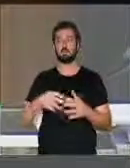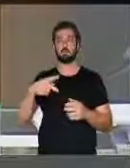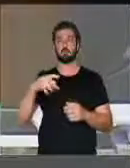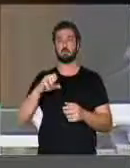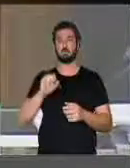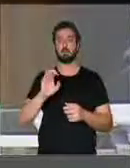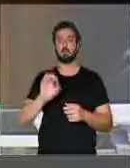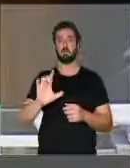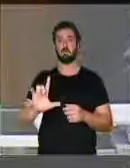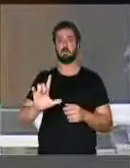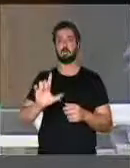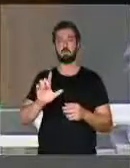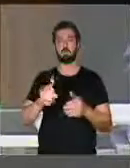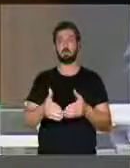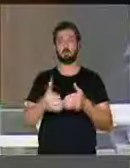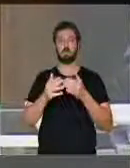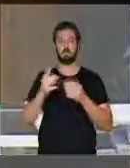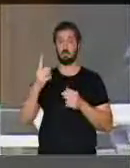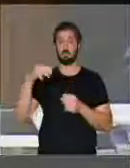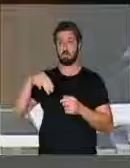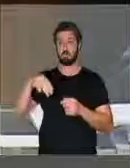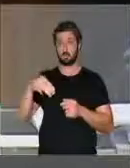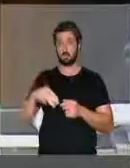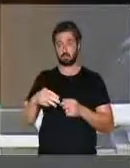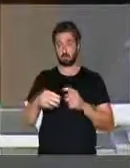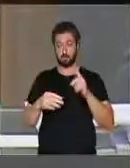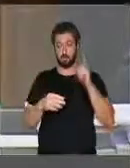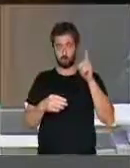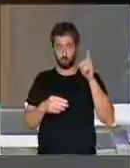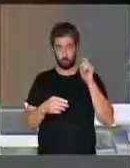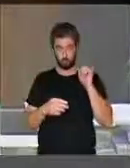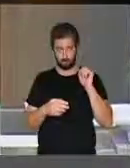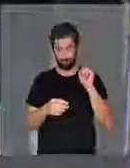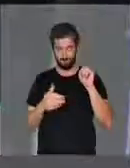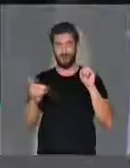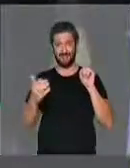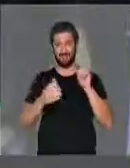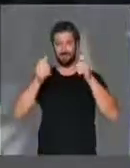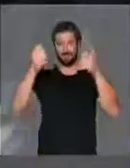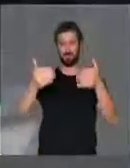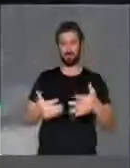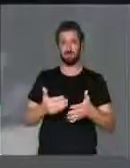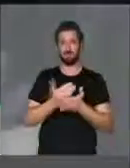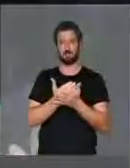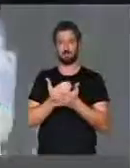Pessoal, pede o minutinho dele ali no painel, agora sim.